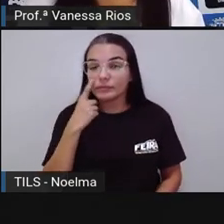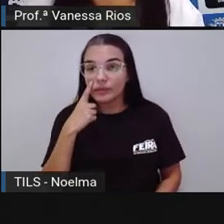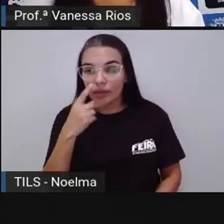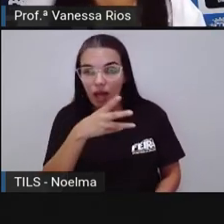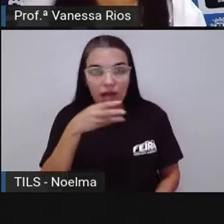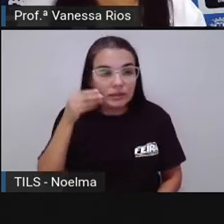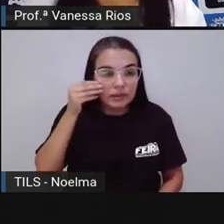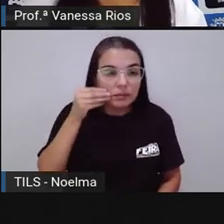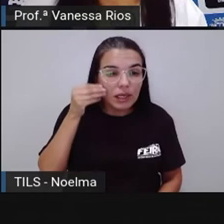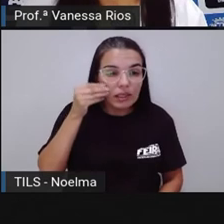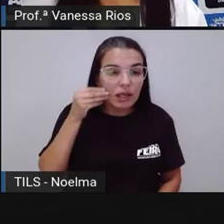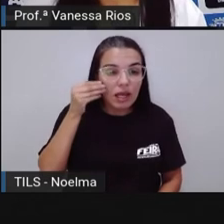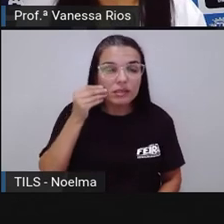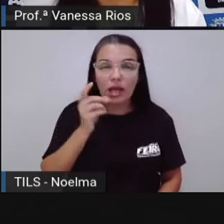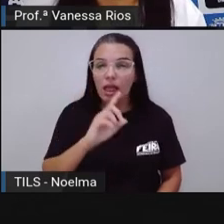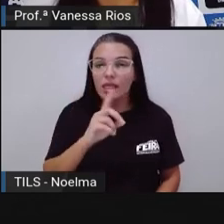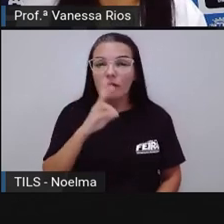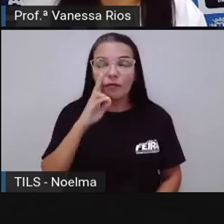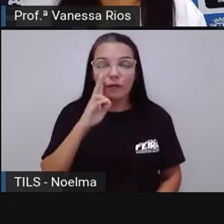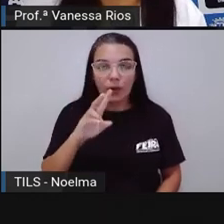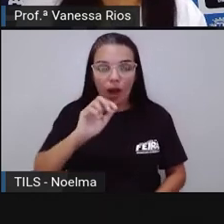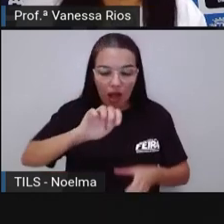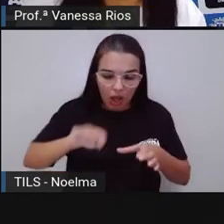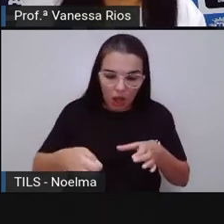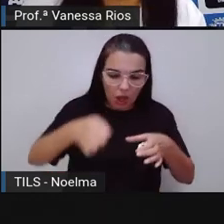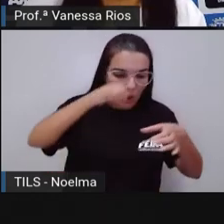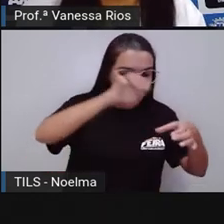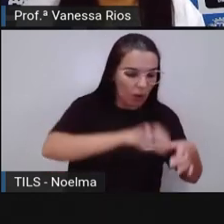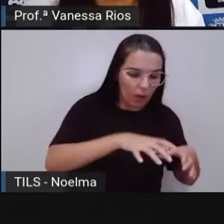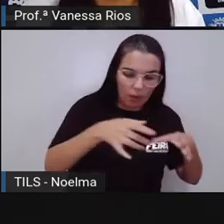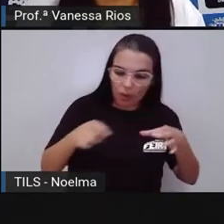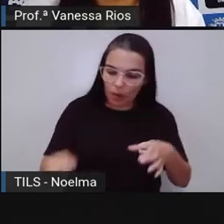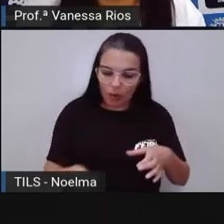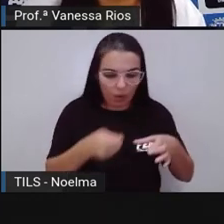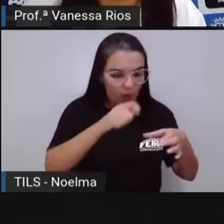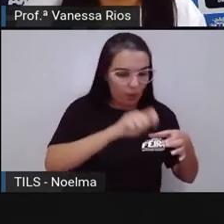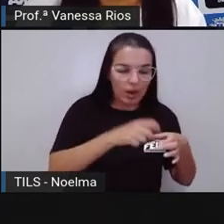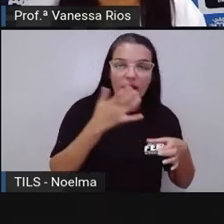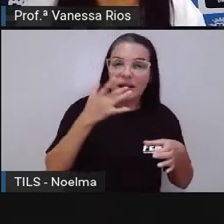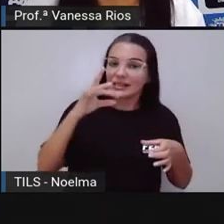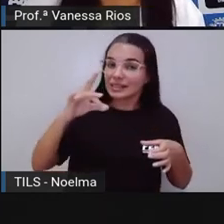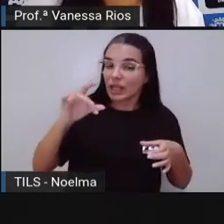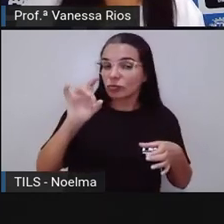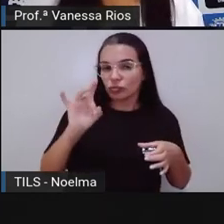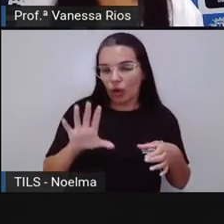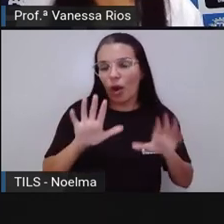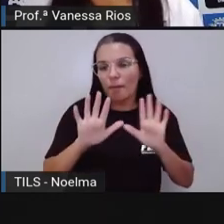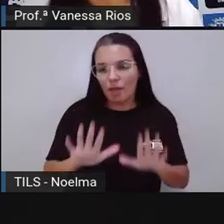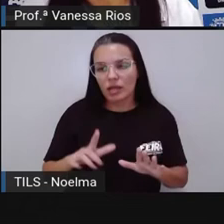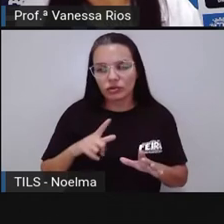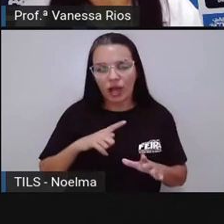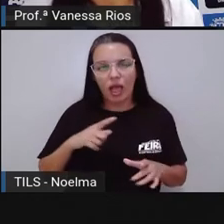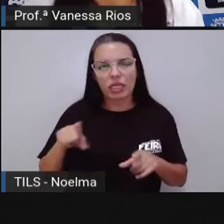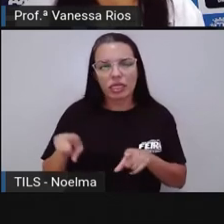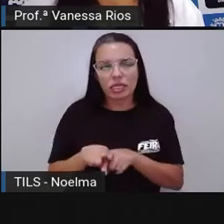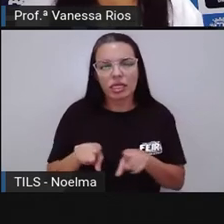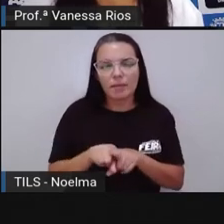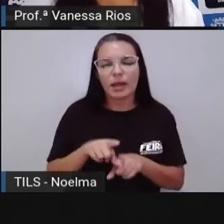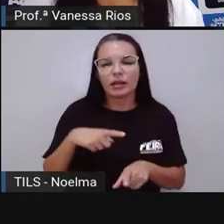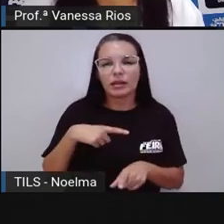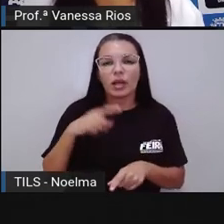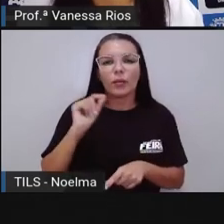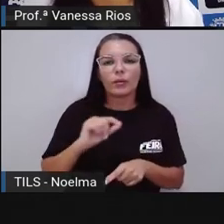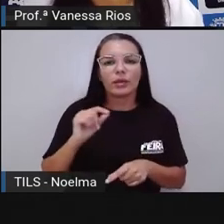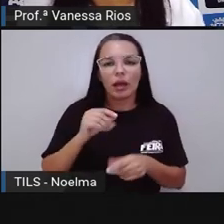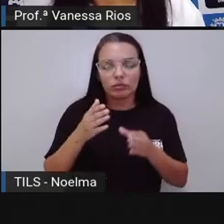não mediu com a balança, né, as gramas de sal que fui colocando dentro do pó. Mas a gente já observou aí anteriormente essa